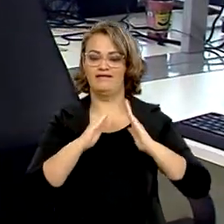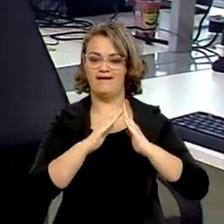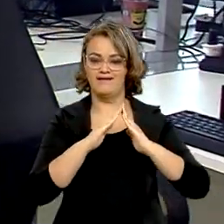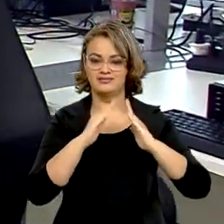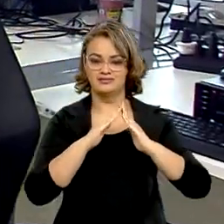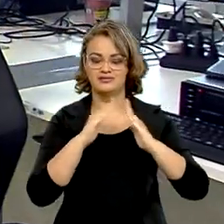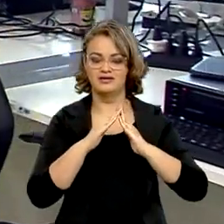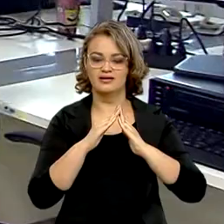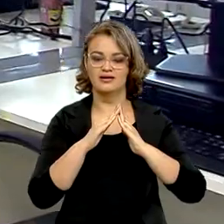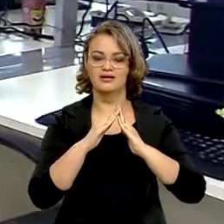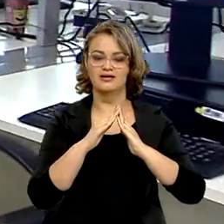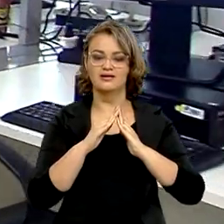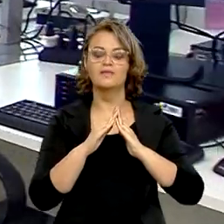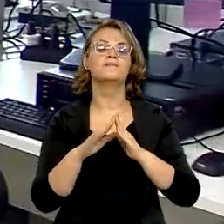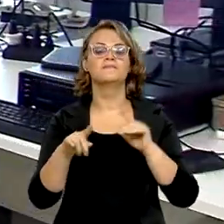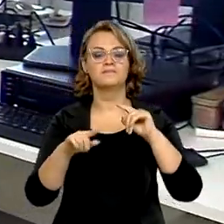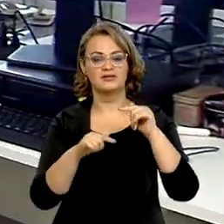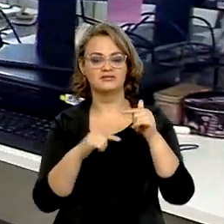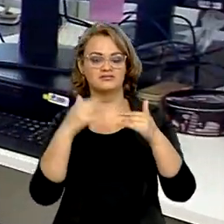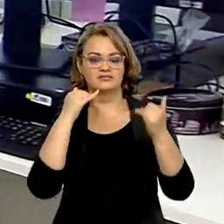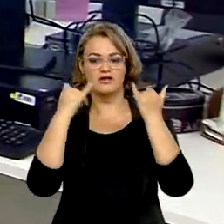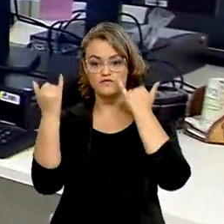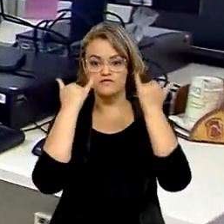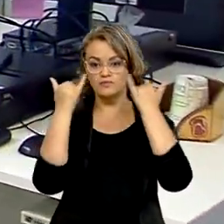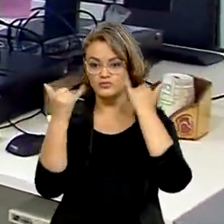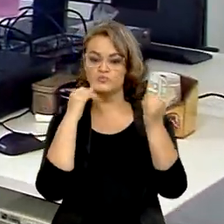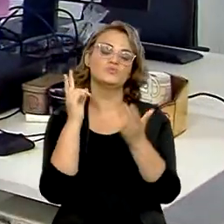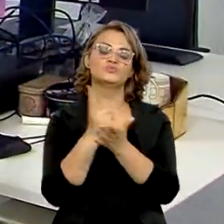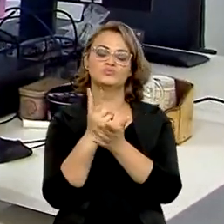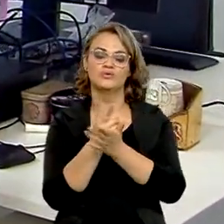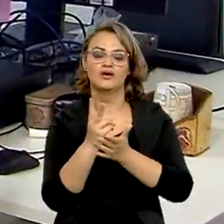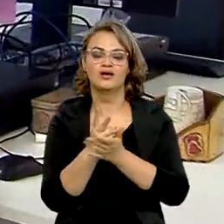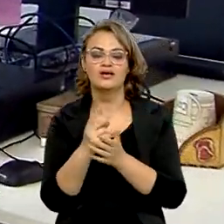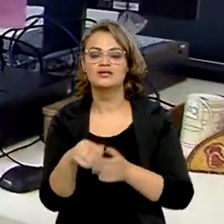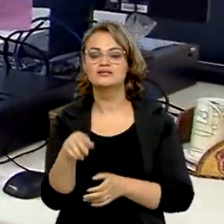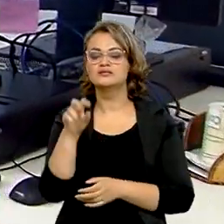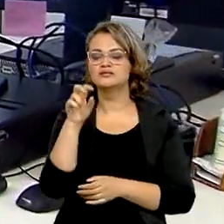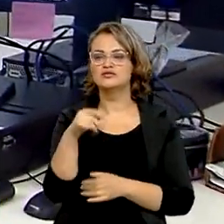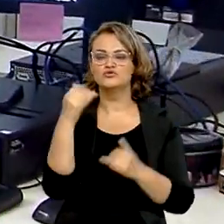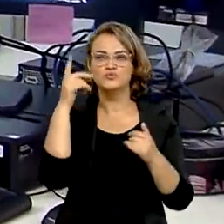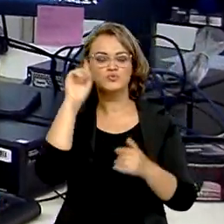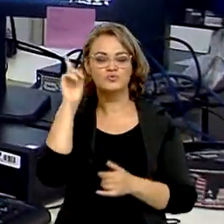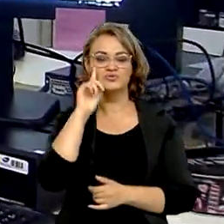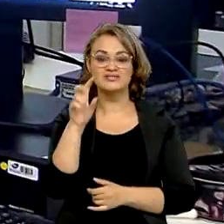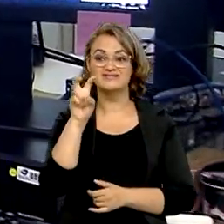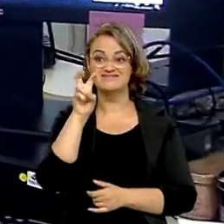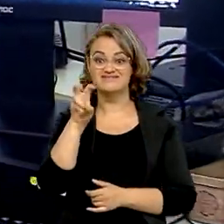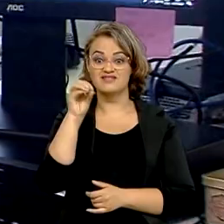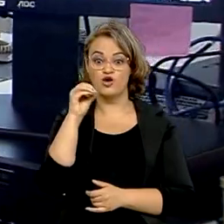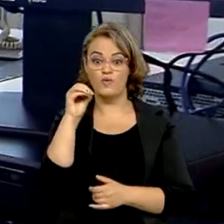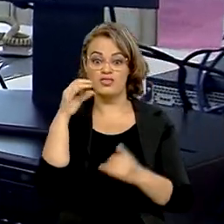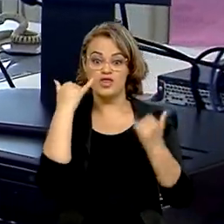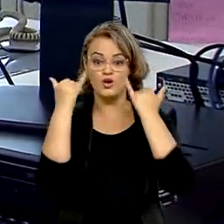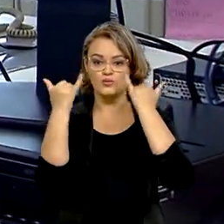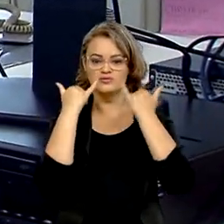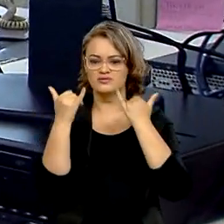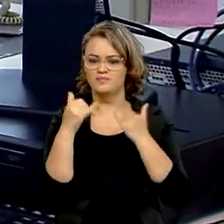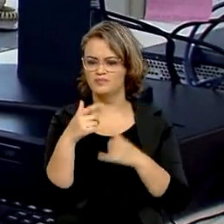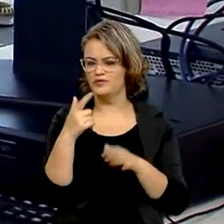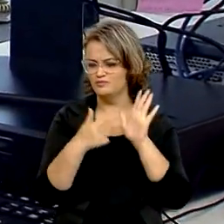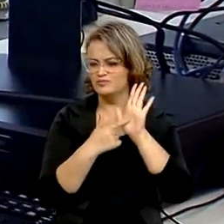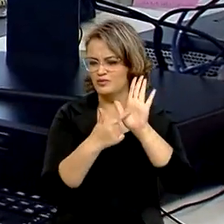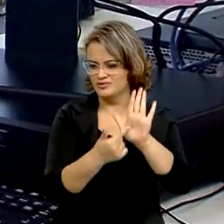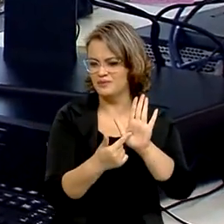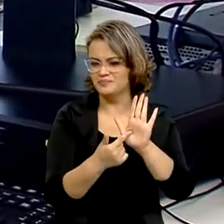para manter esse ritmo de publicações. São, em média, 50 notícias todos os dias. Eu vou te mostrar agora o que